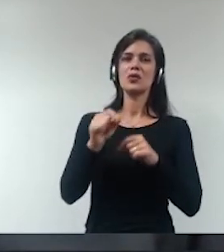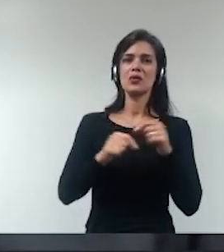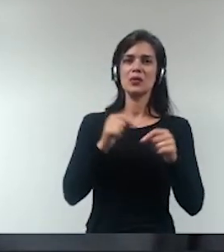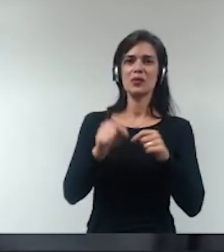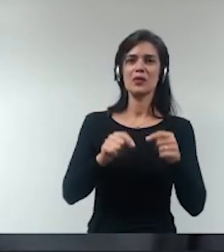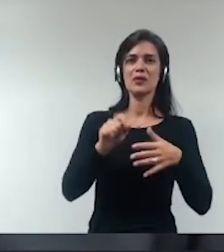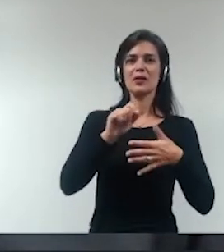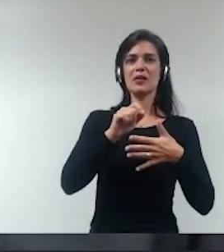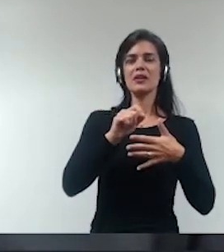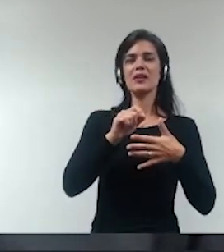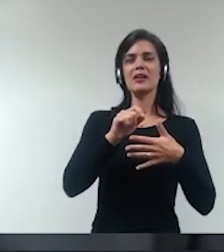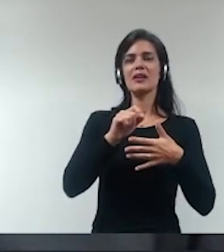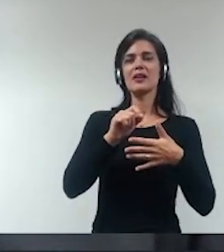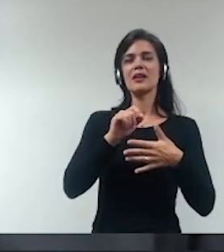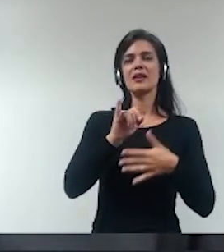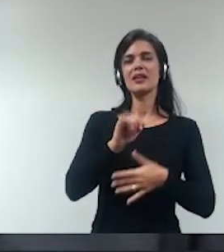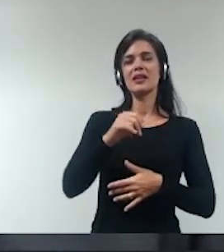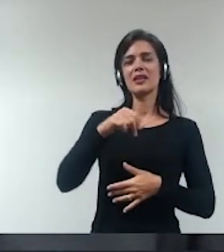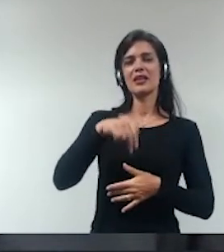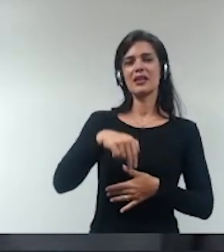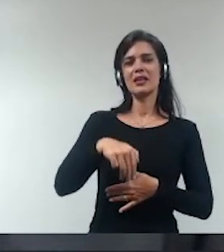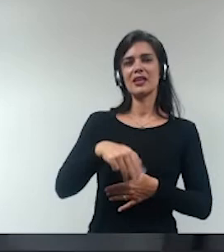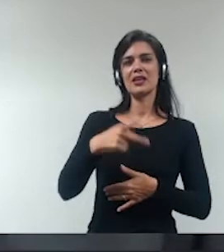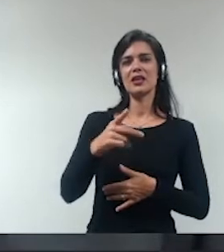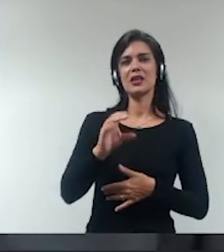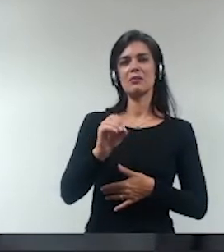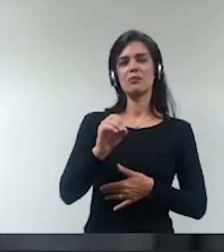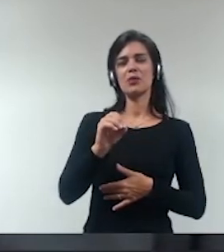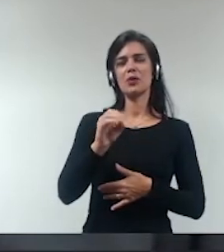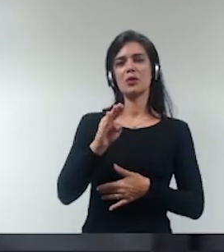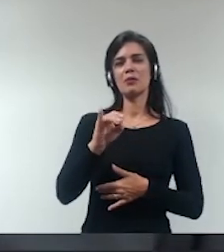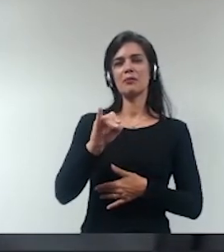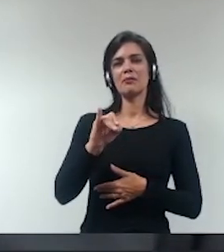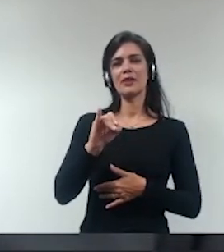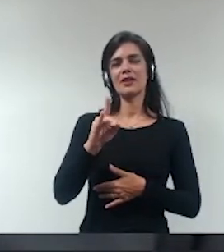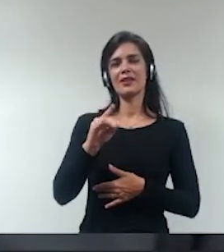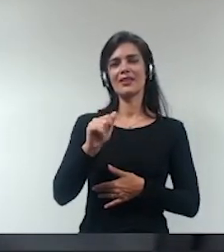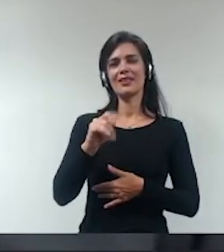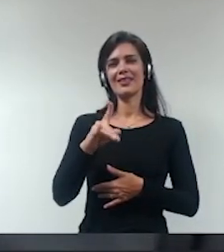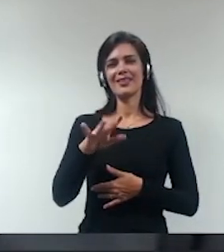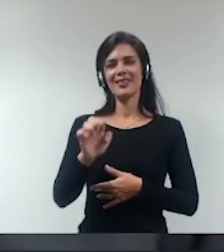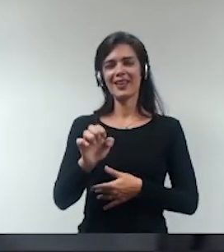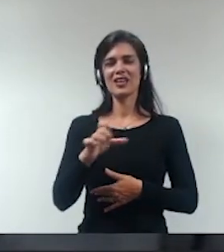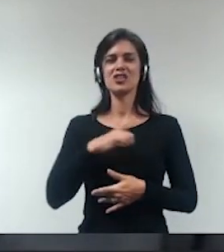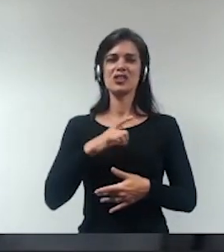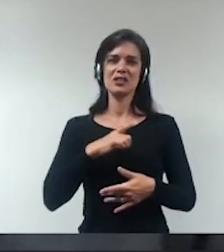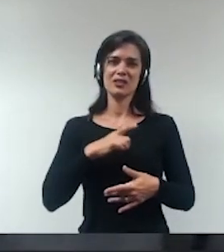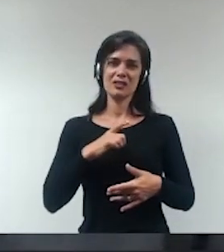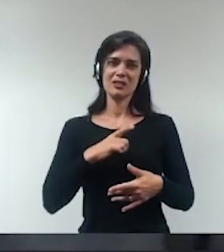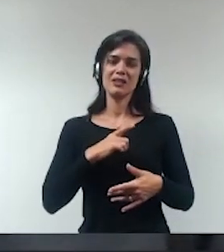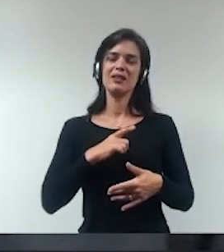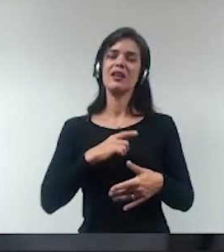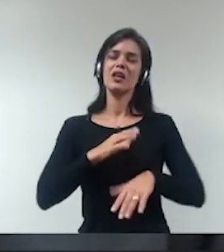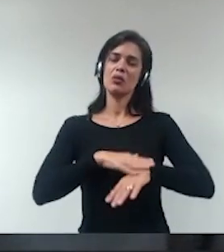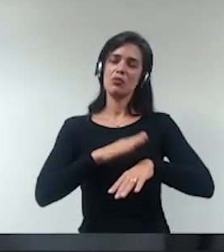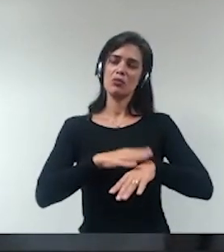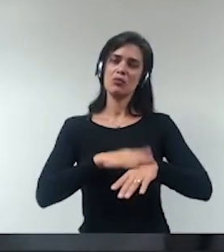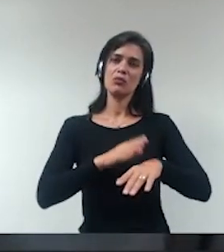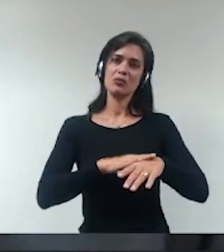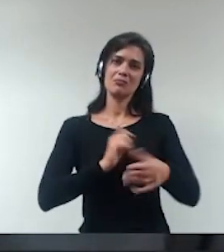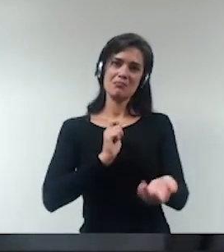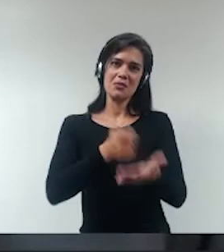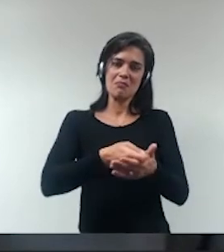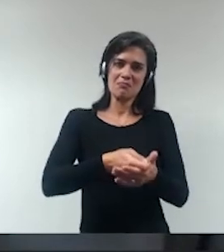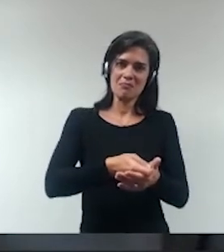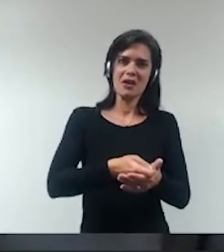de improbidade para efeitos de ressarcimento não para efeito penal mas para efeito de ressarcimento foi um